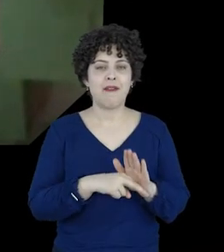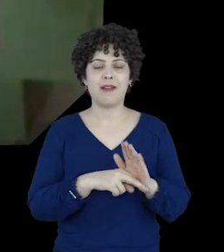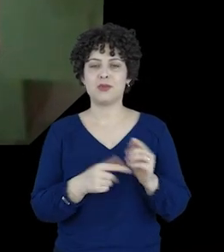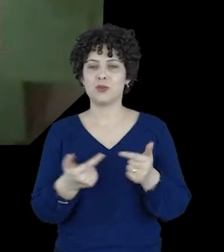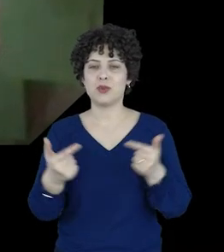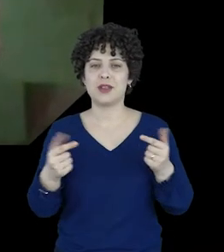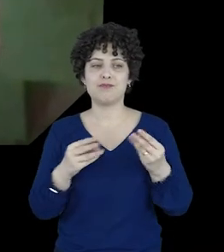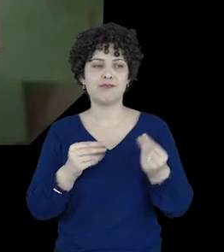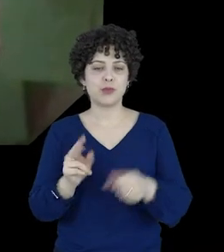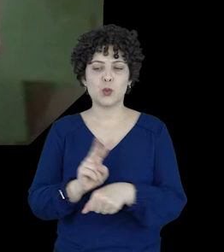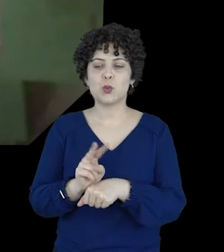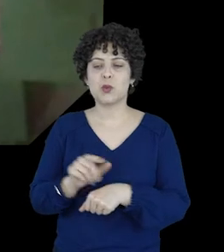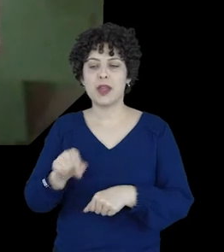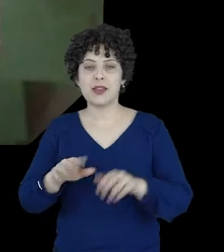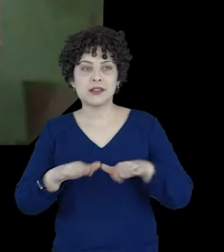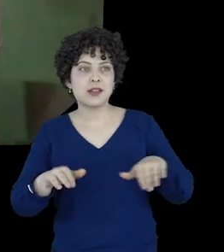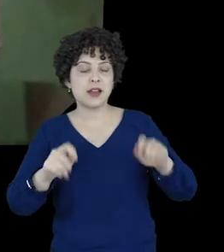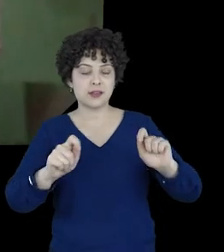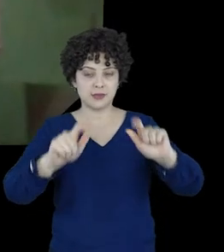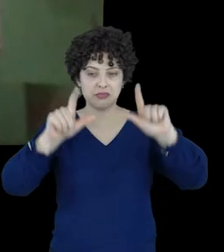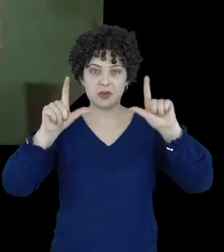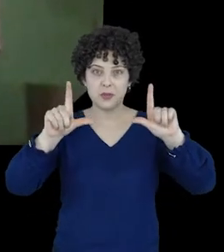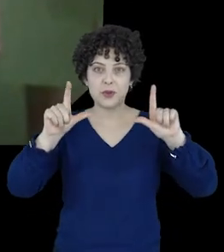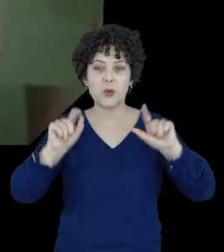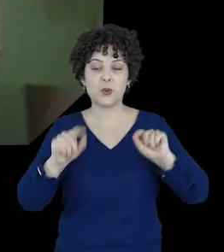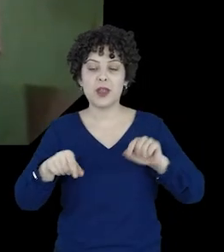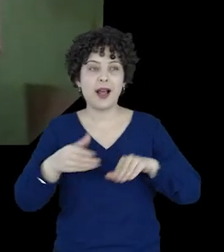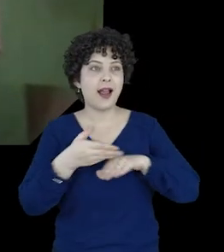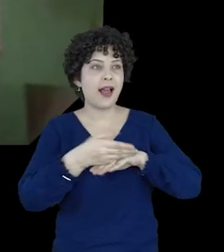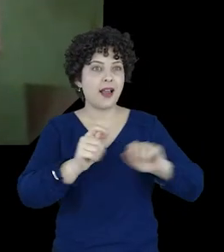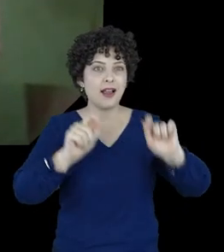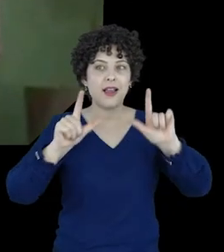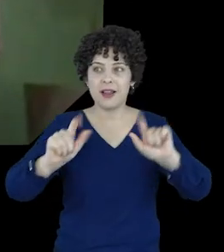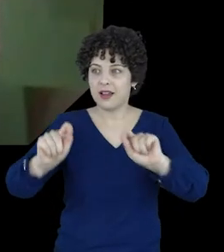regular a que as crianças e os adolescentes têm acesso.